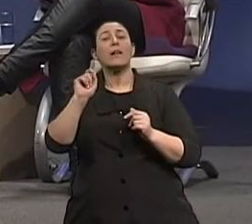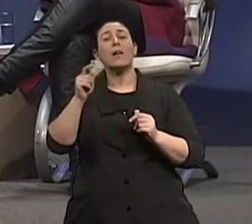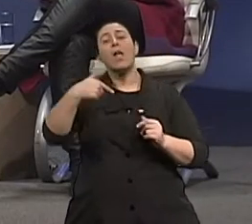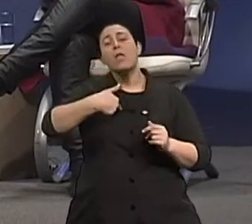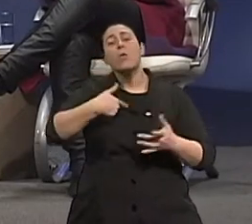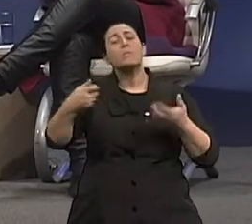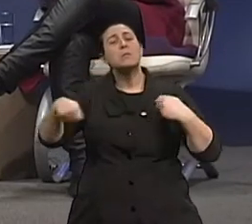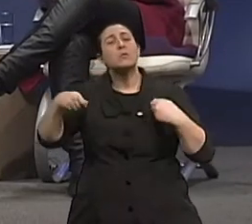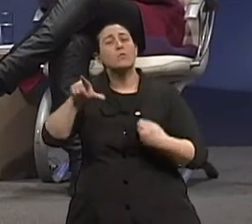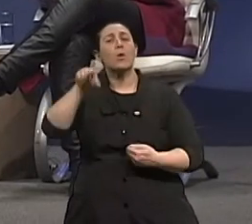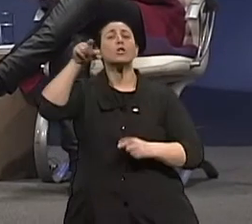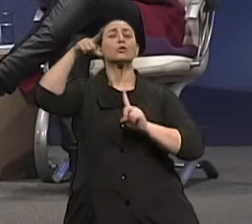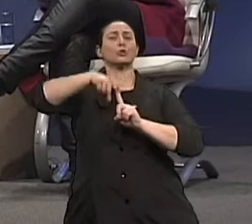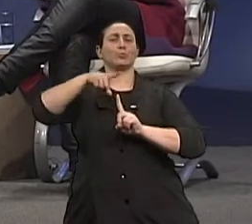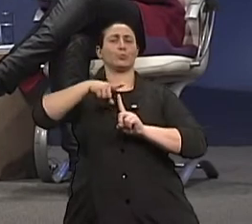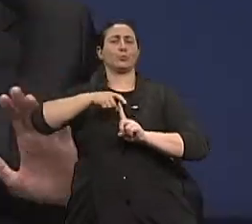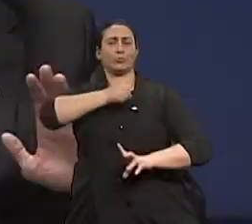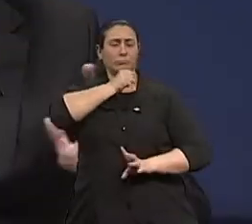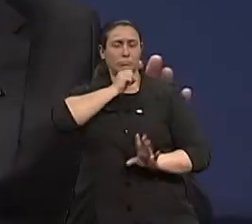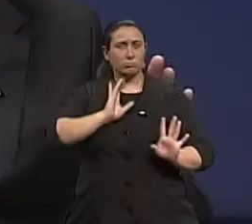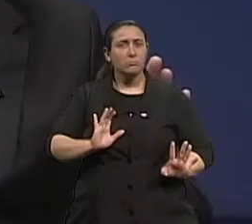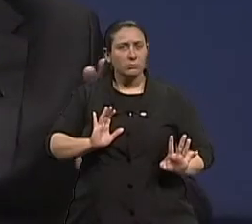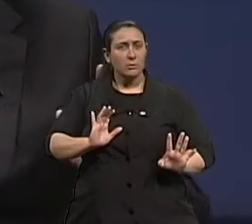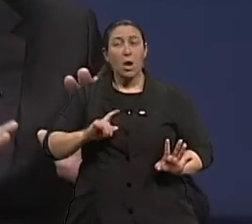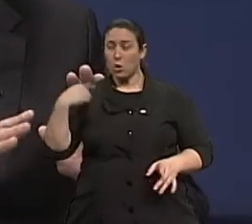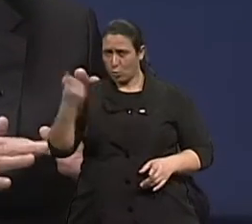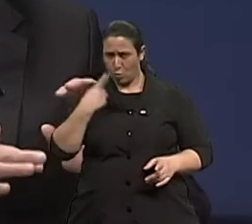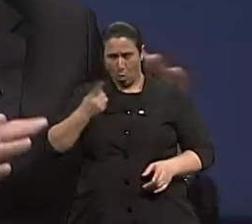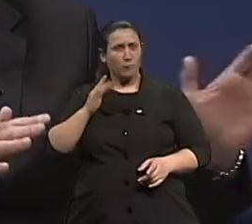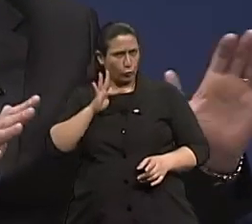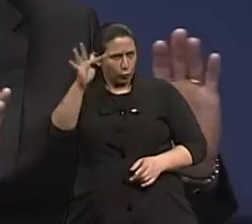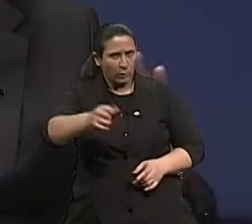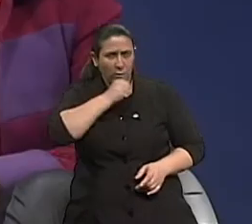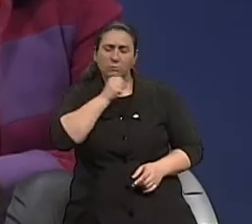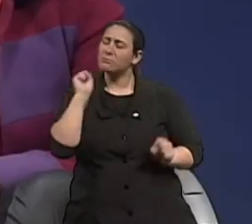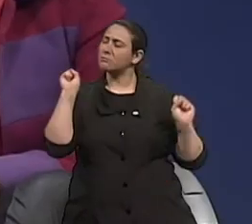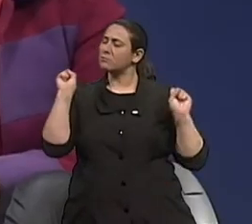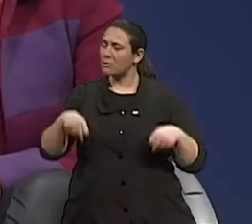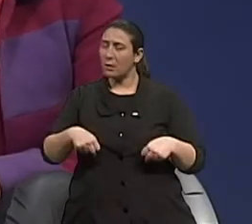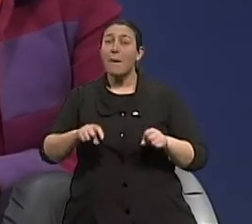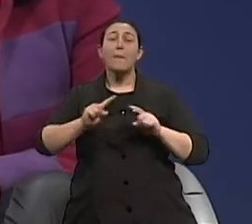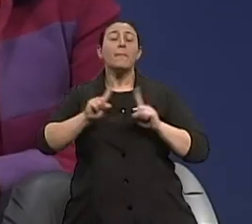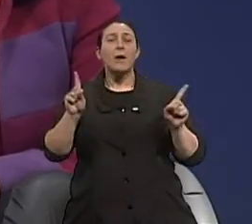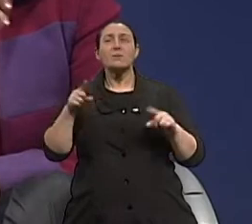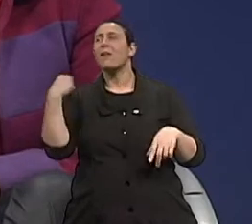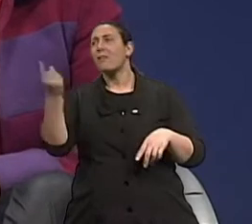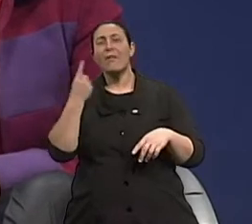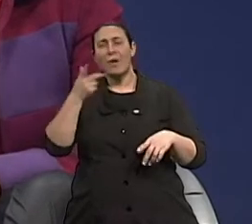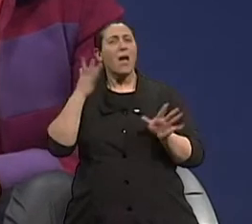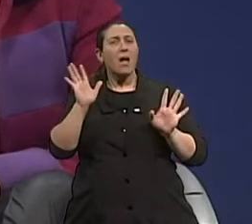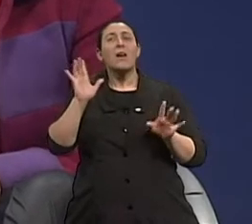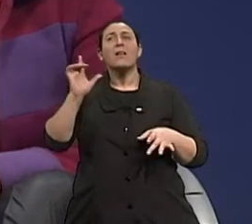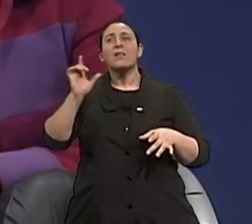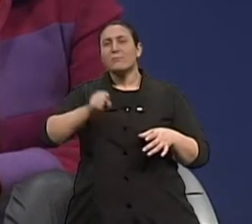quer ter. Nós vamos envelhecer? Nós vamos. Só tem uma maneira de não envelhecer. E que a gente não quer. Que a gente não quer. Vocês também não querem, né? Não,